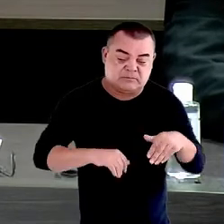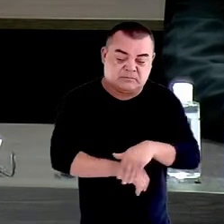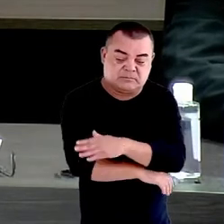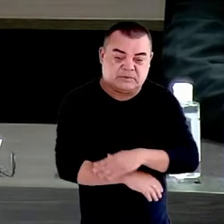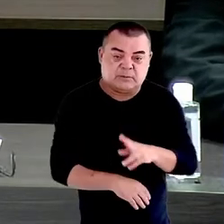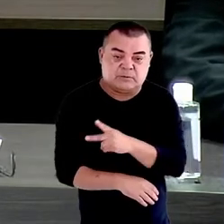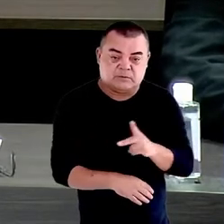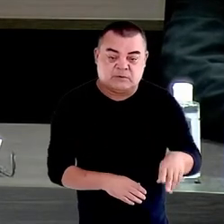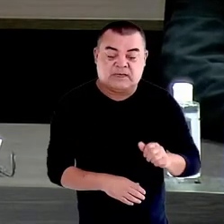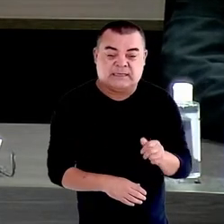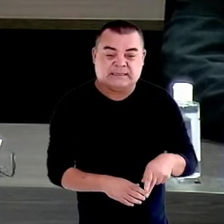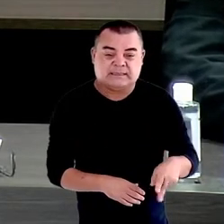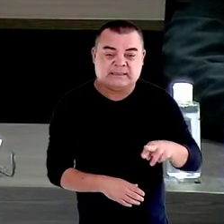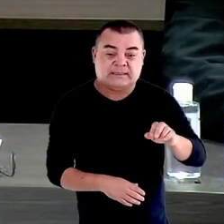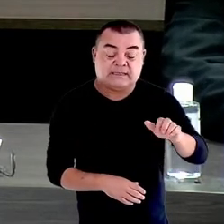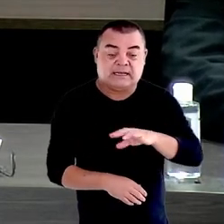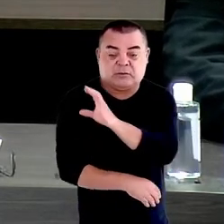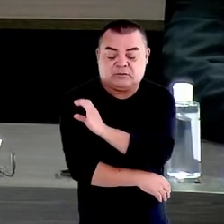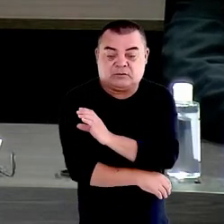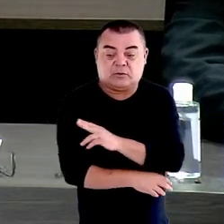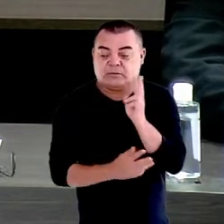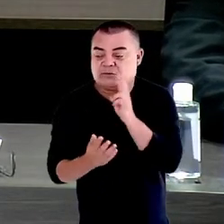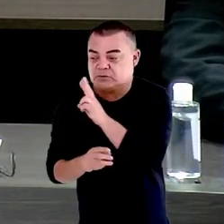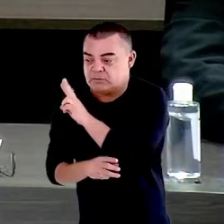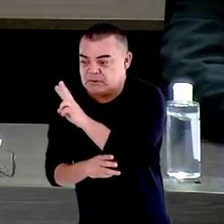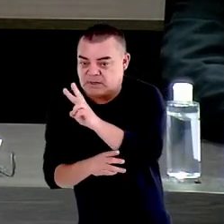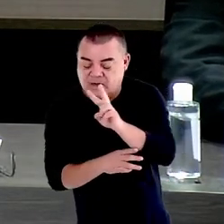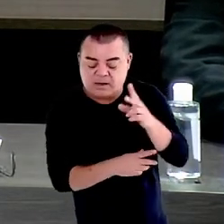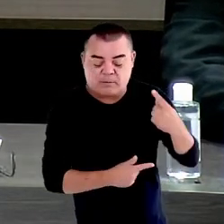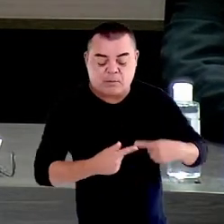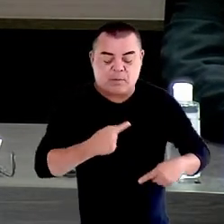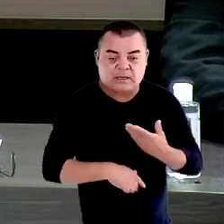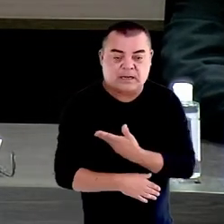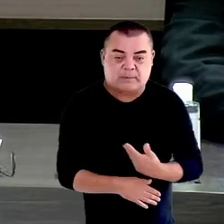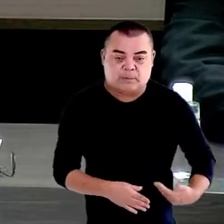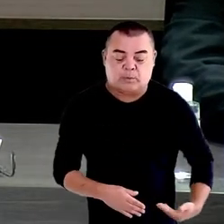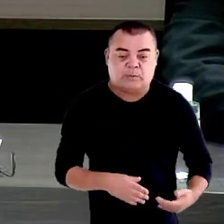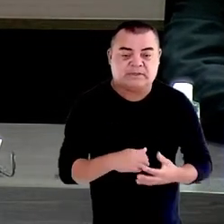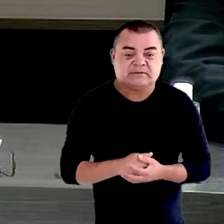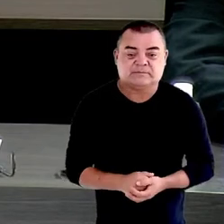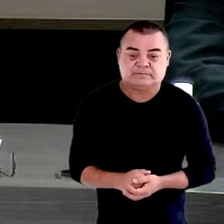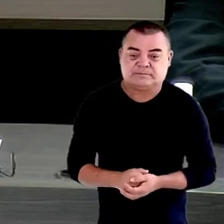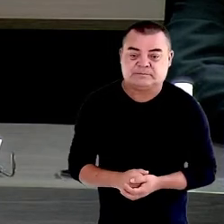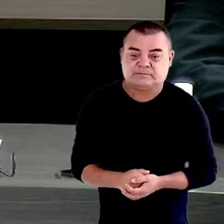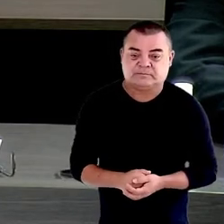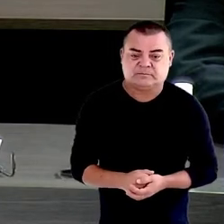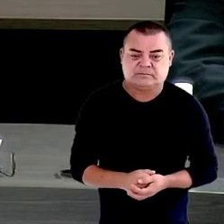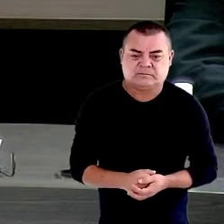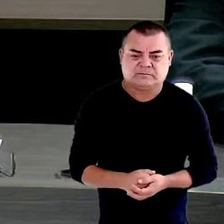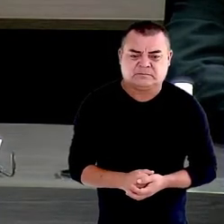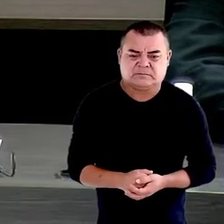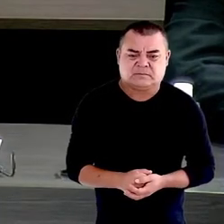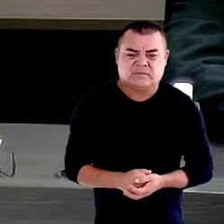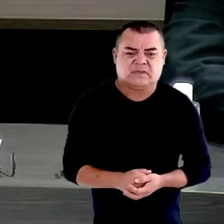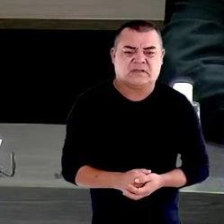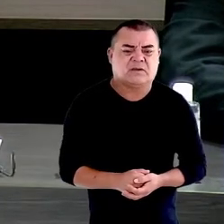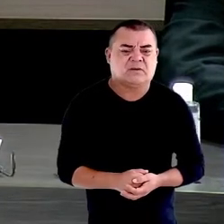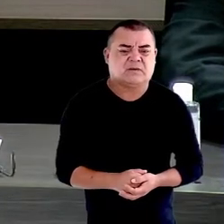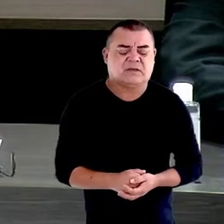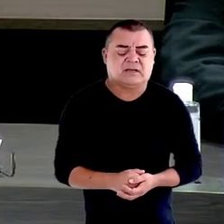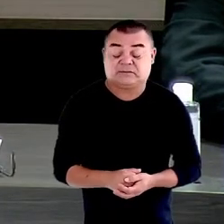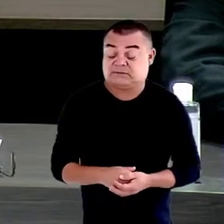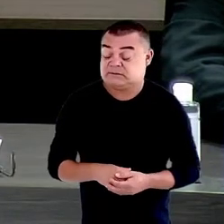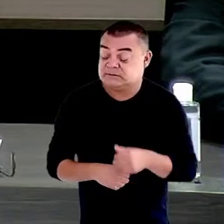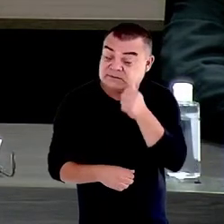Luiz Freitas Dias, coordenador do Observatório Brasileiro de Políticas Públicas, com a população em situação de rua, a senhora